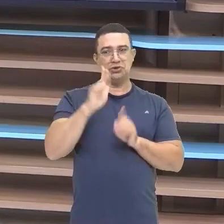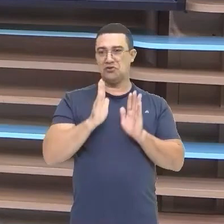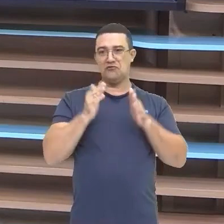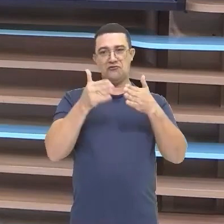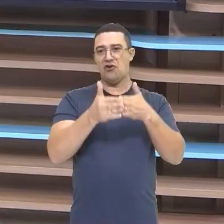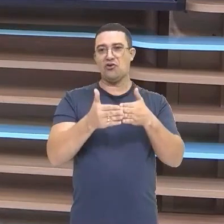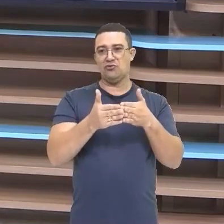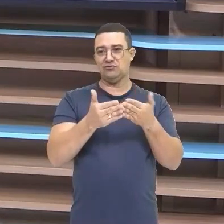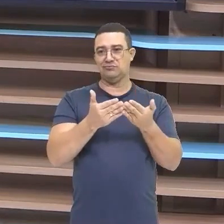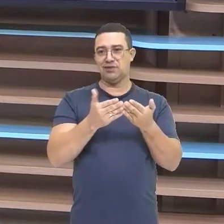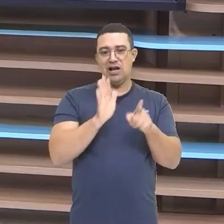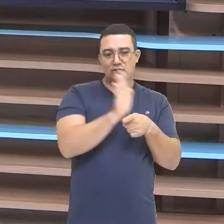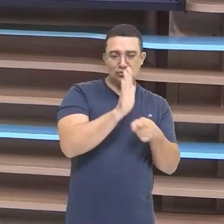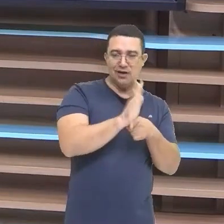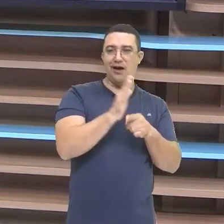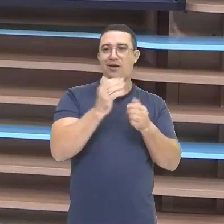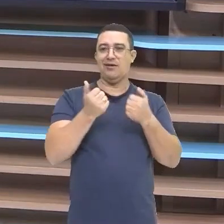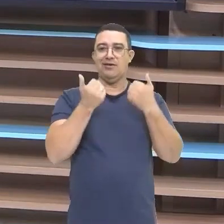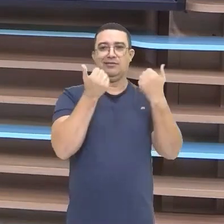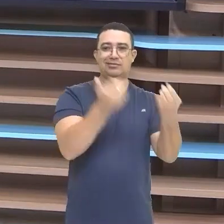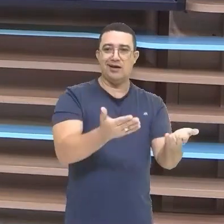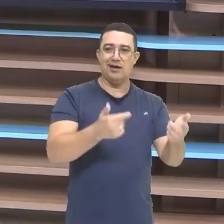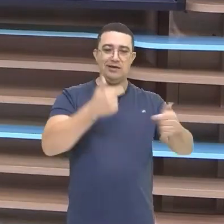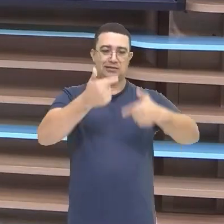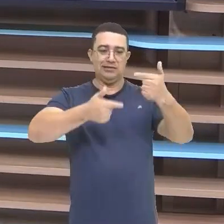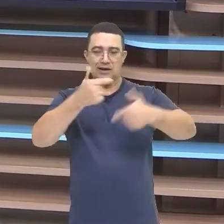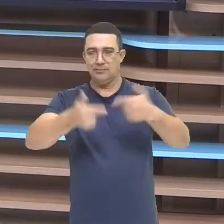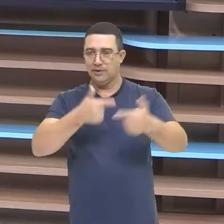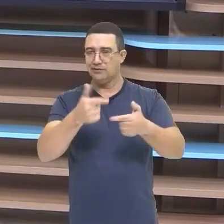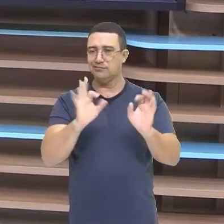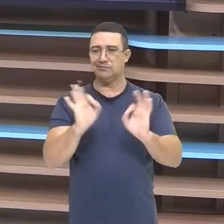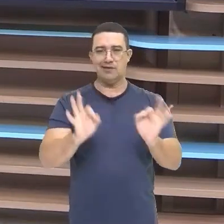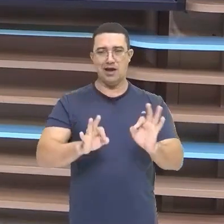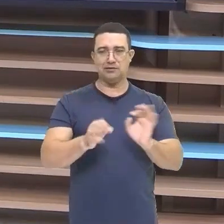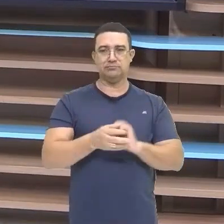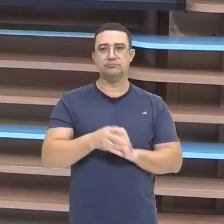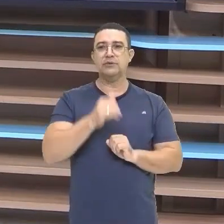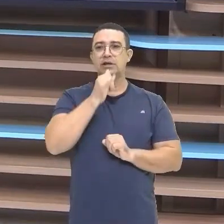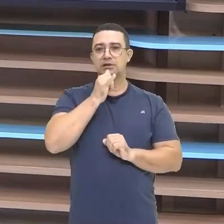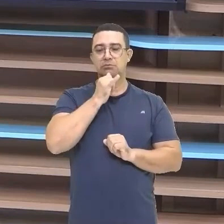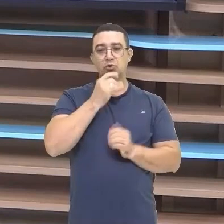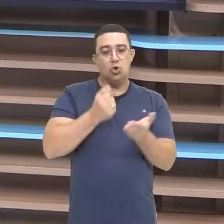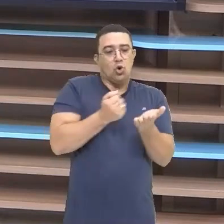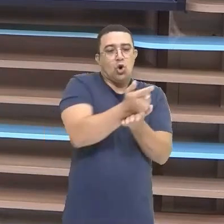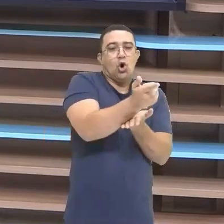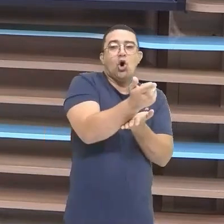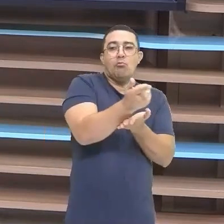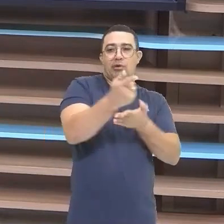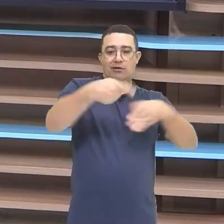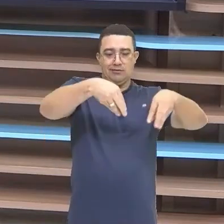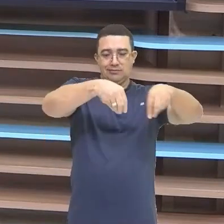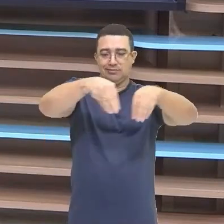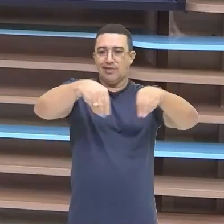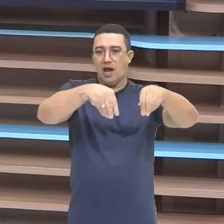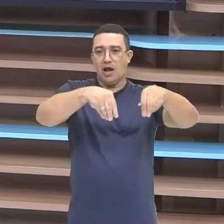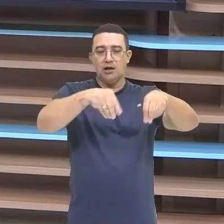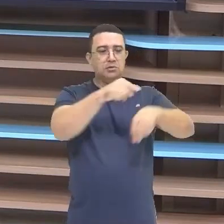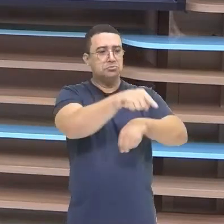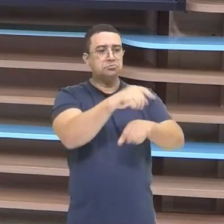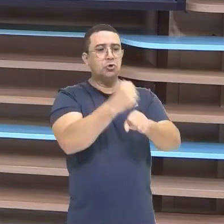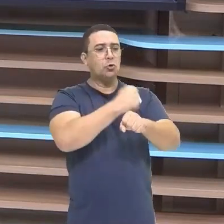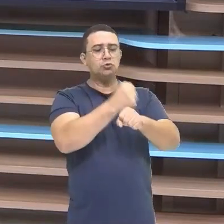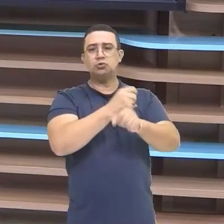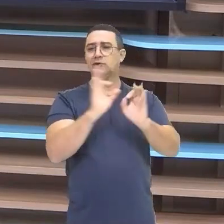latifúndio Porque já pensou Você compra ali Uma terra E você não vai utilizar Você não vai construir Nada ali naquela terra